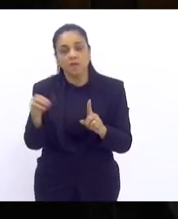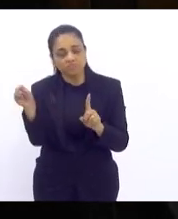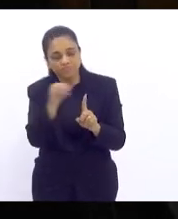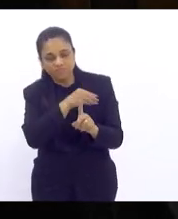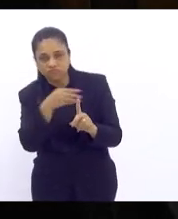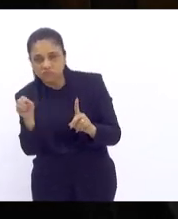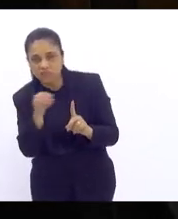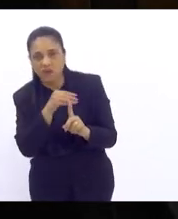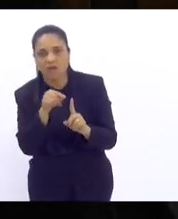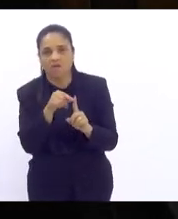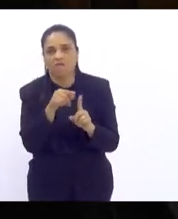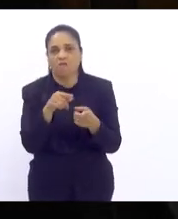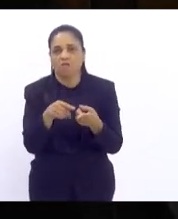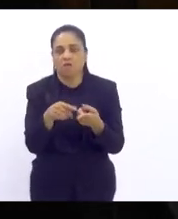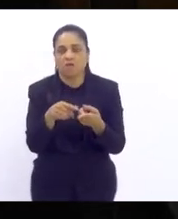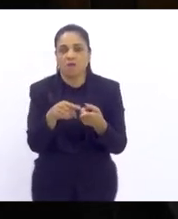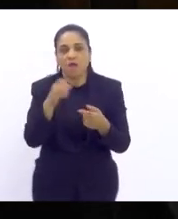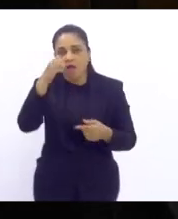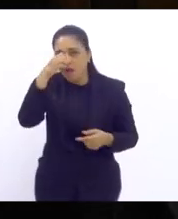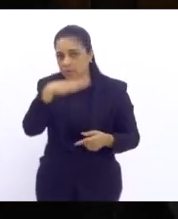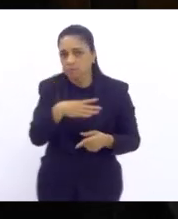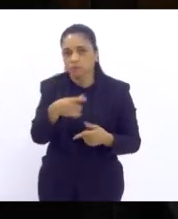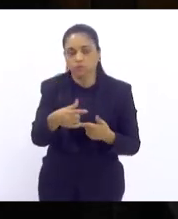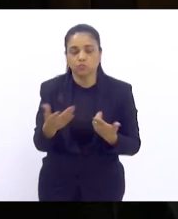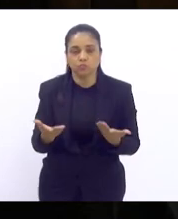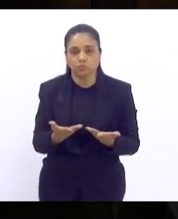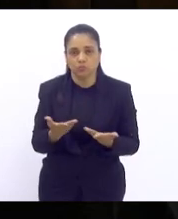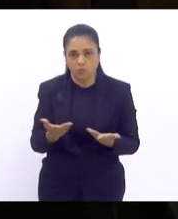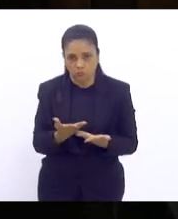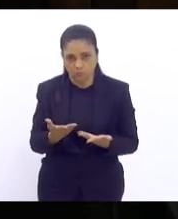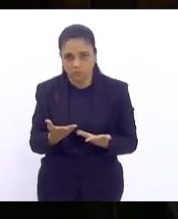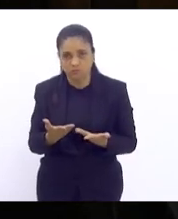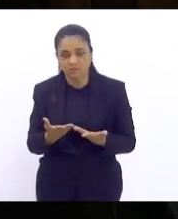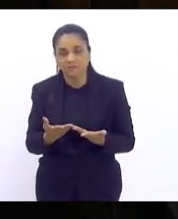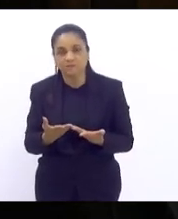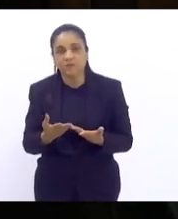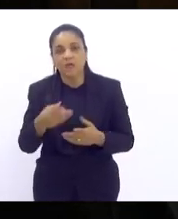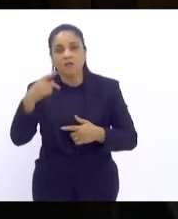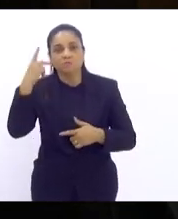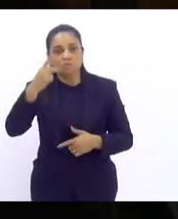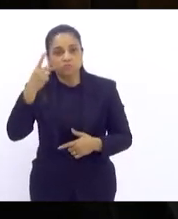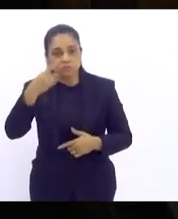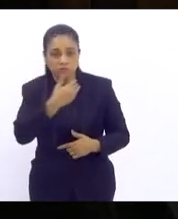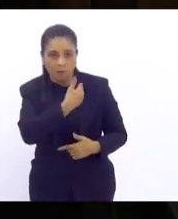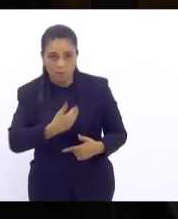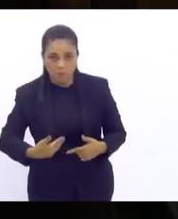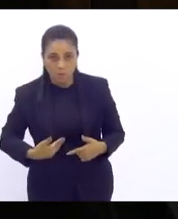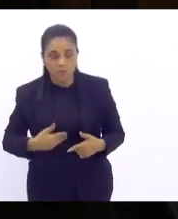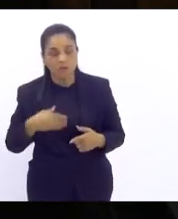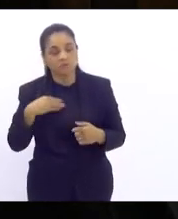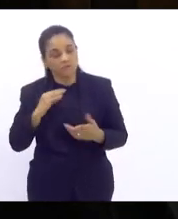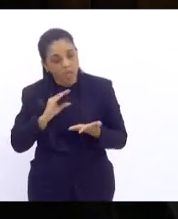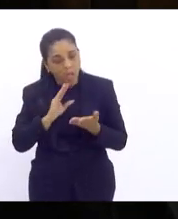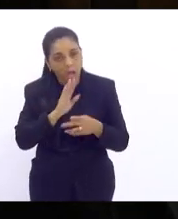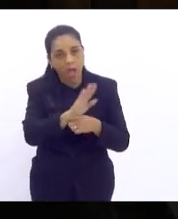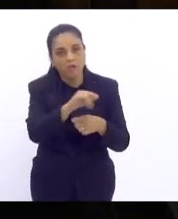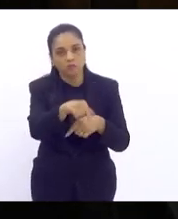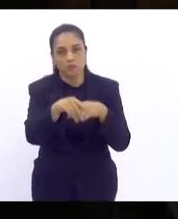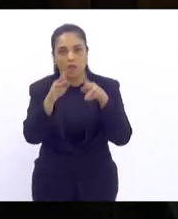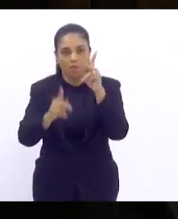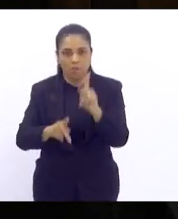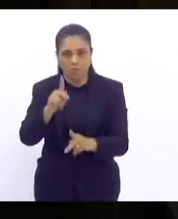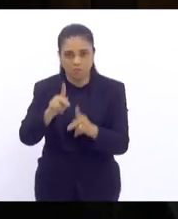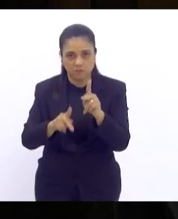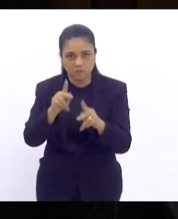é extremamente absurdo diante de uma situação onde essas políticas públicas deveriam atender a população mais